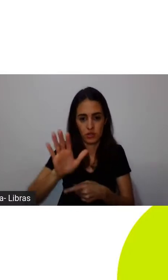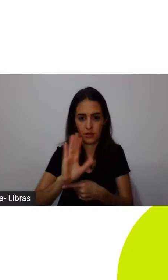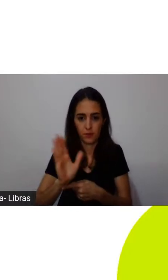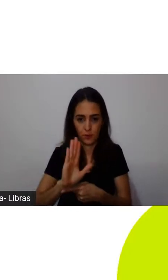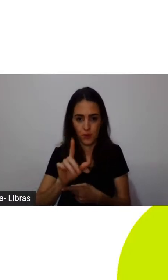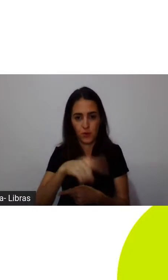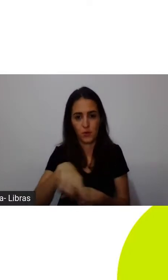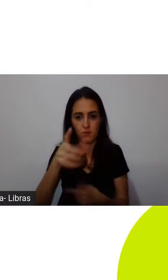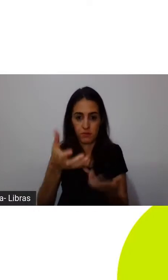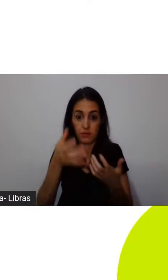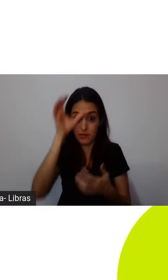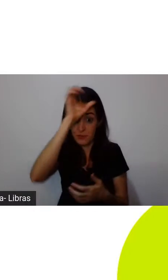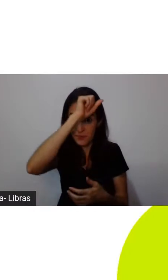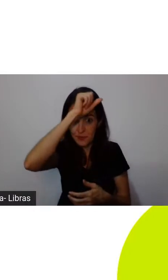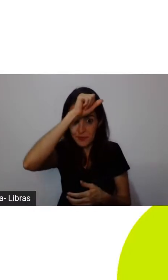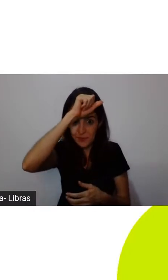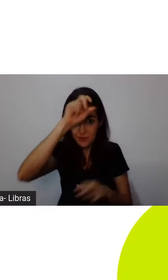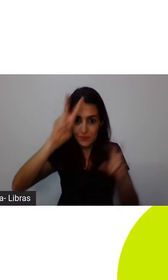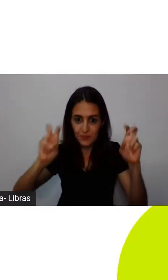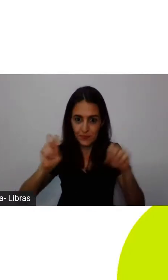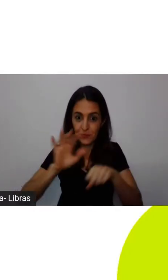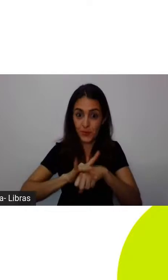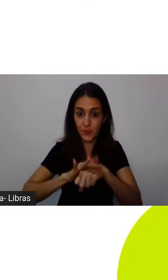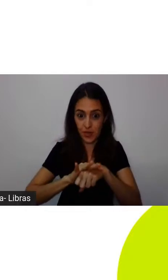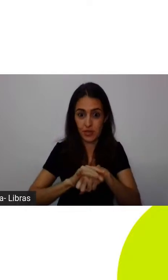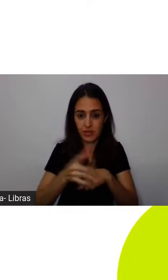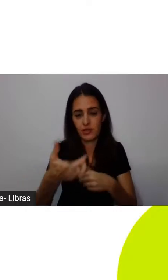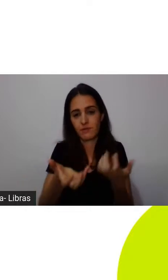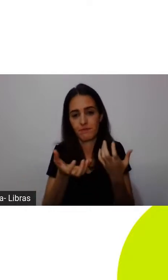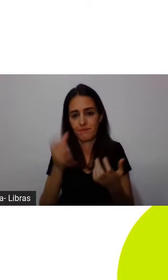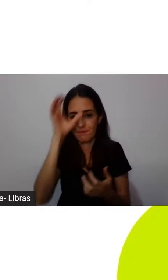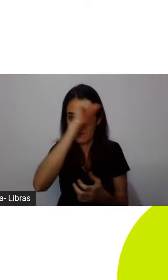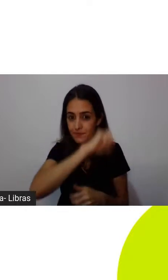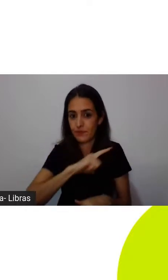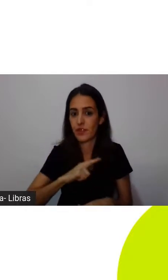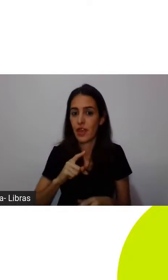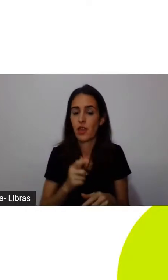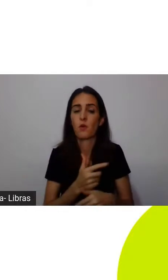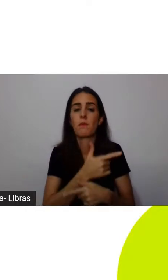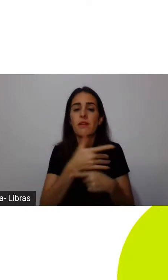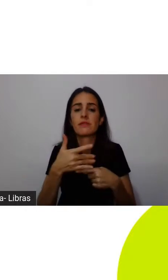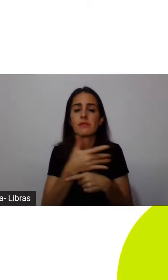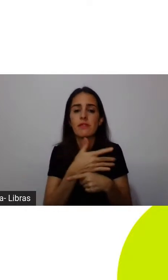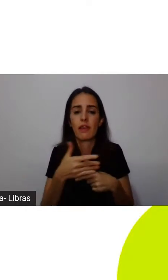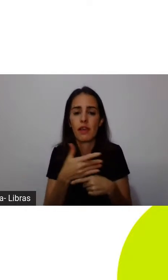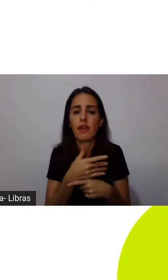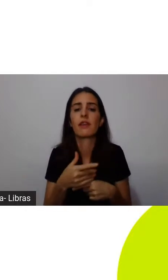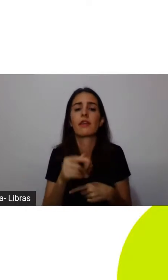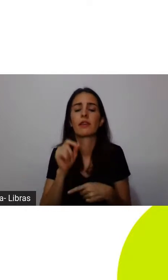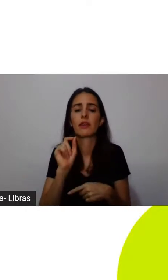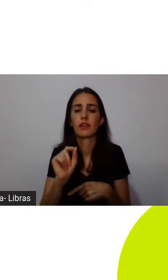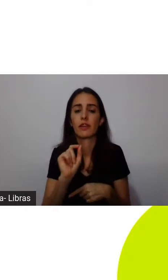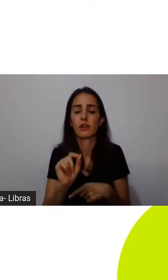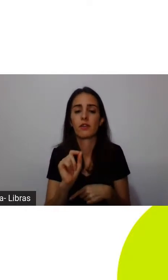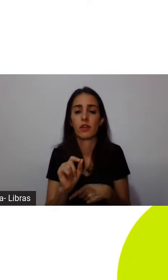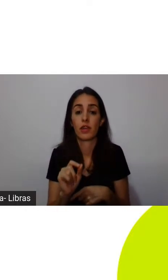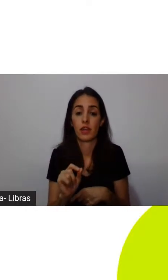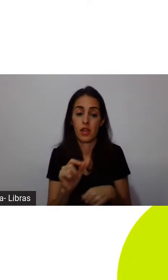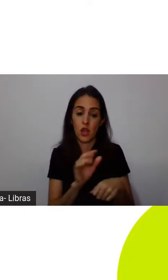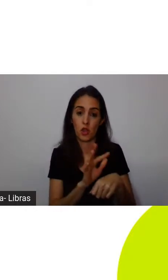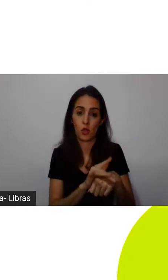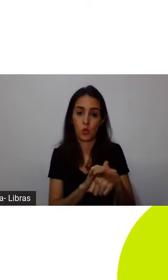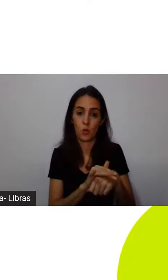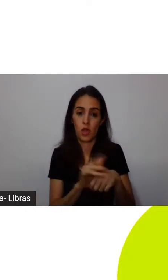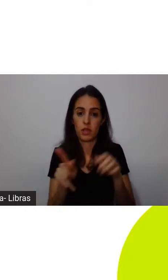aprender um pouco mais sobre essas doenças novas que estão surgindo, tem uma série que se chama Doenças do Século XXI, na Netflix,